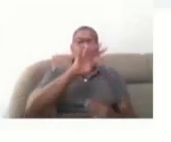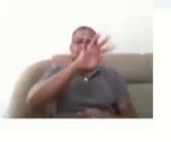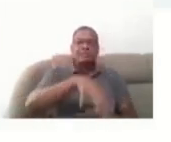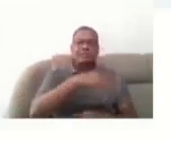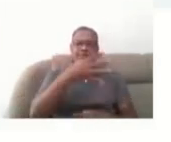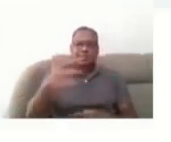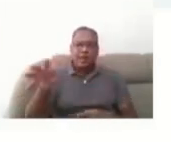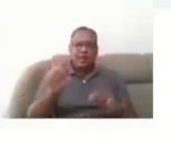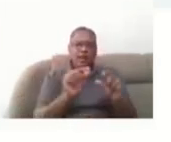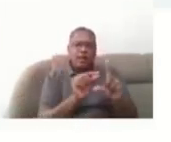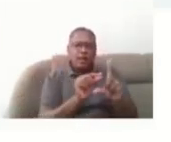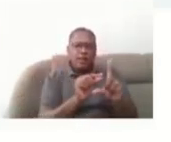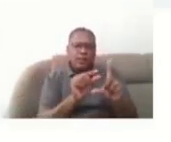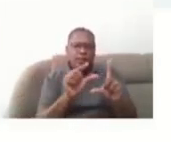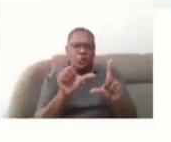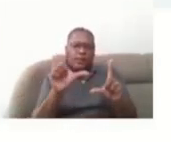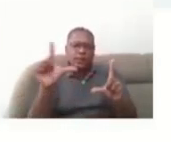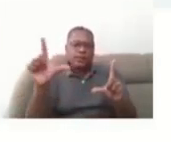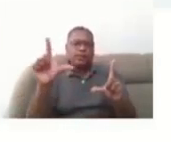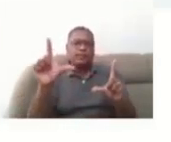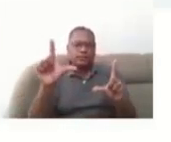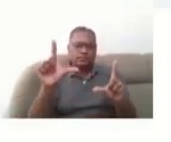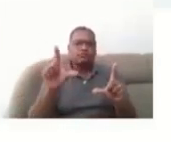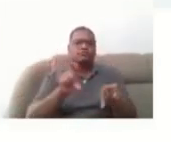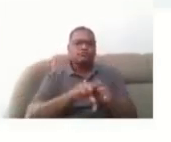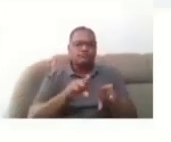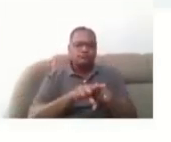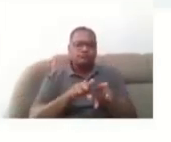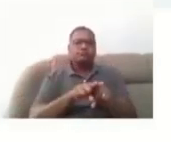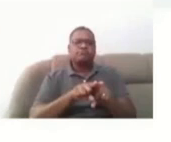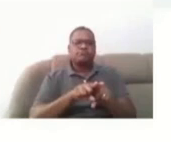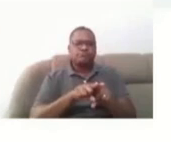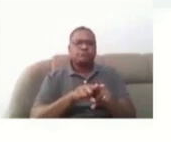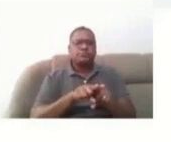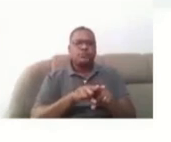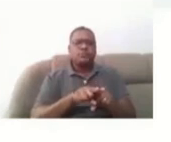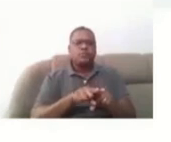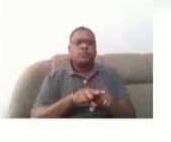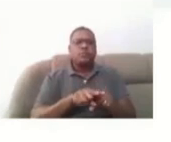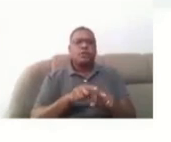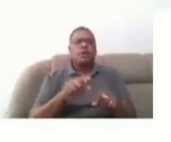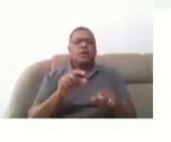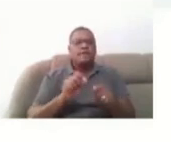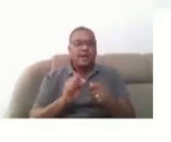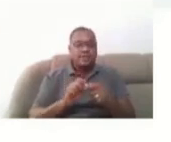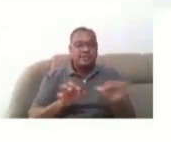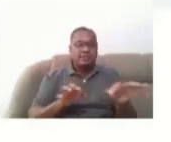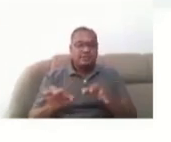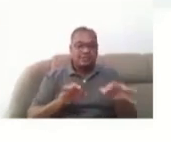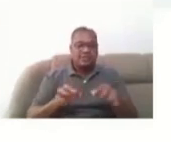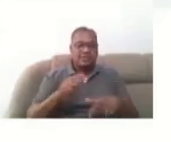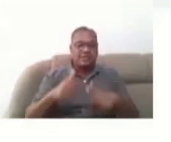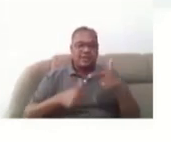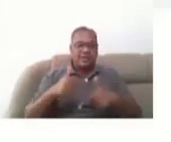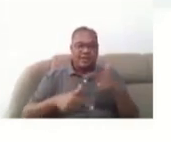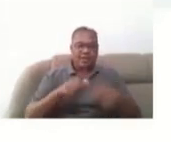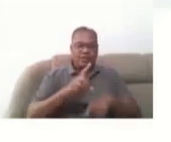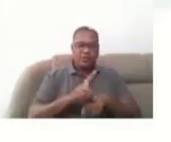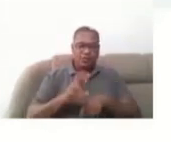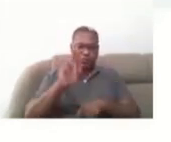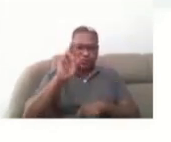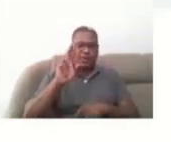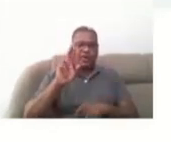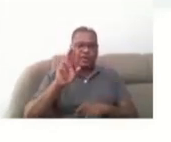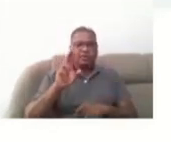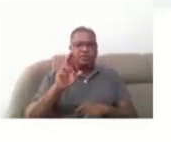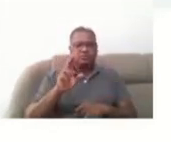com Deficiência, né? Um outro instrumento desenvolvido no trabalho de doutorado da Eliane Guerreiro, tá?